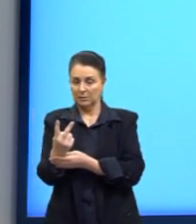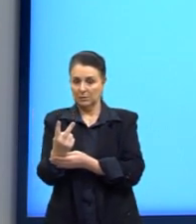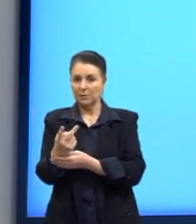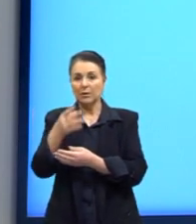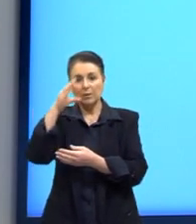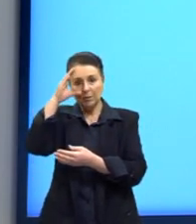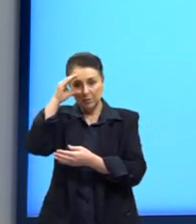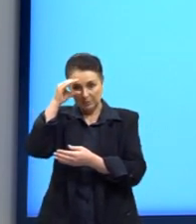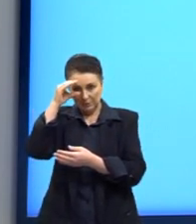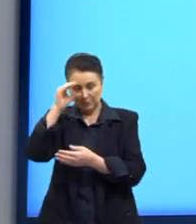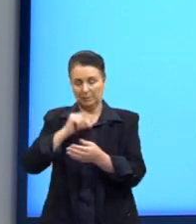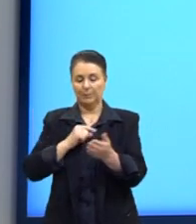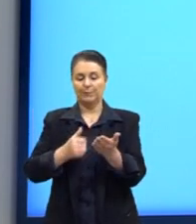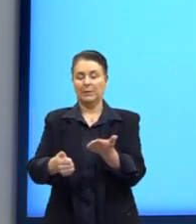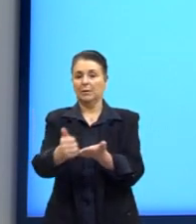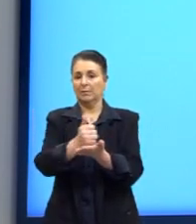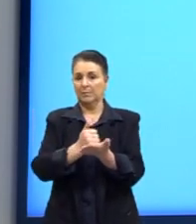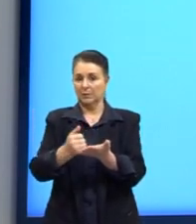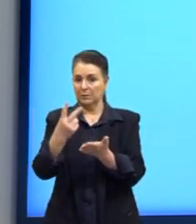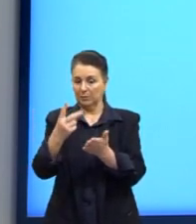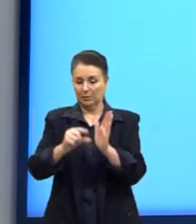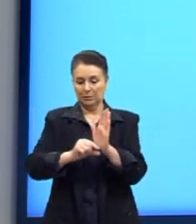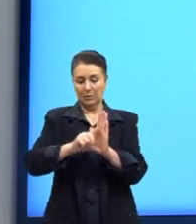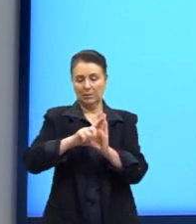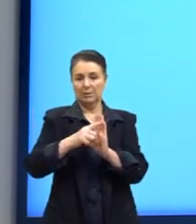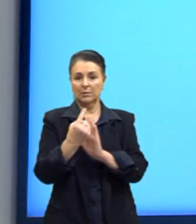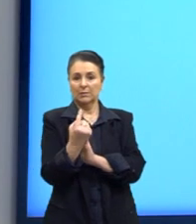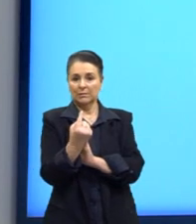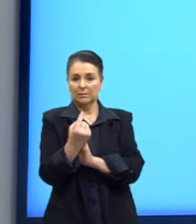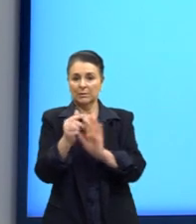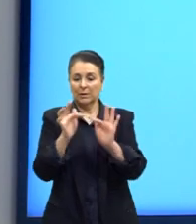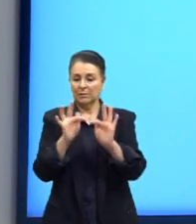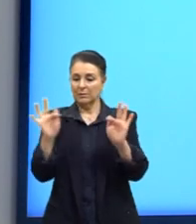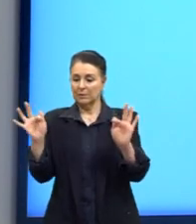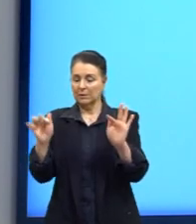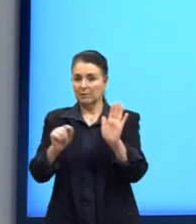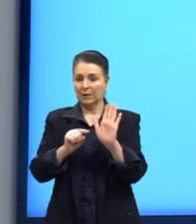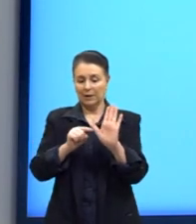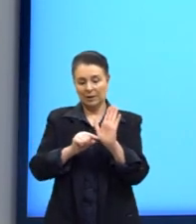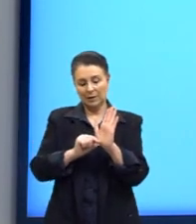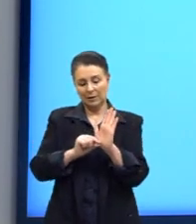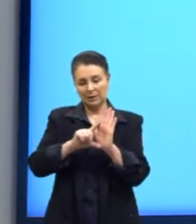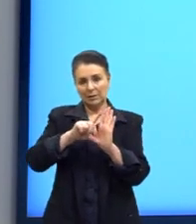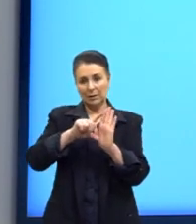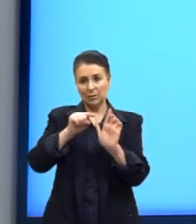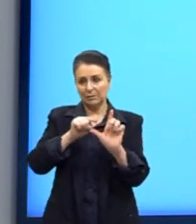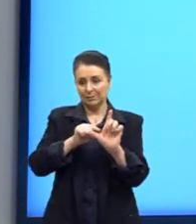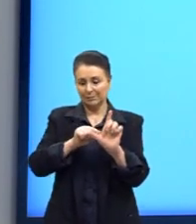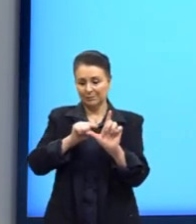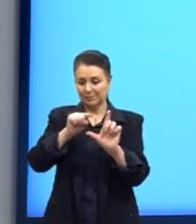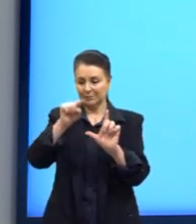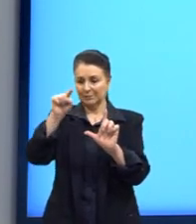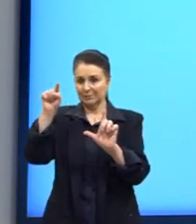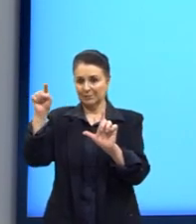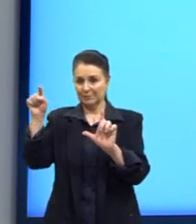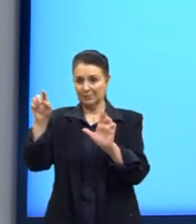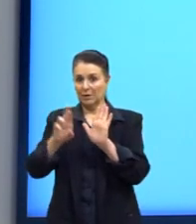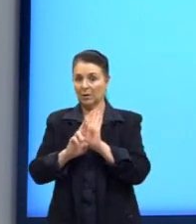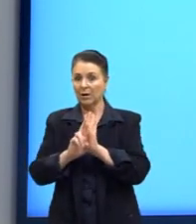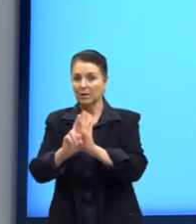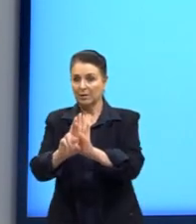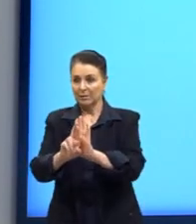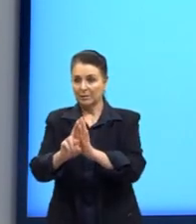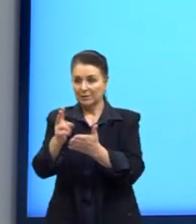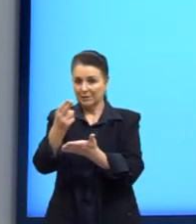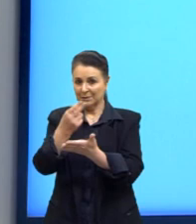a nossa base 2 aqui é maior do que 1, Então, a nossa função é crescente. Aqui nós temos a representação gráfica